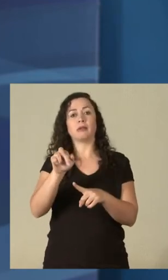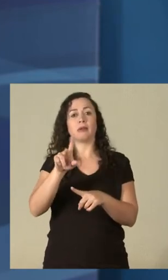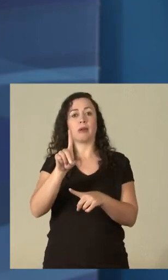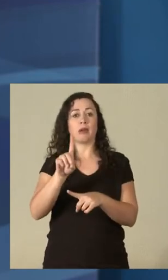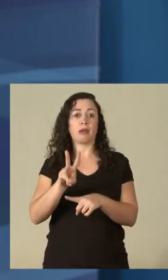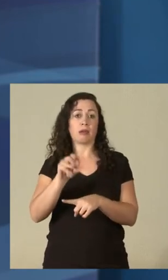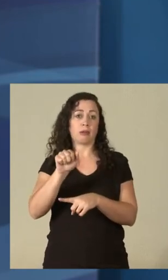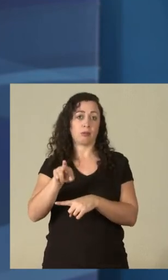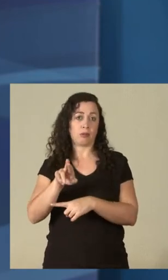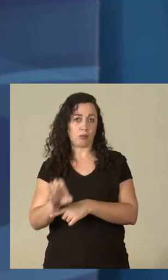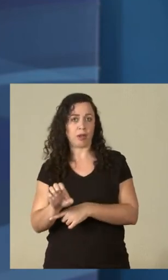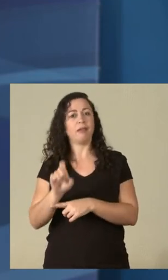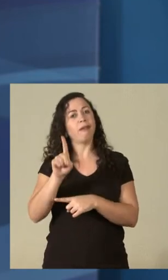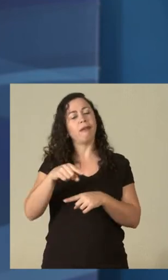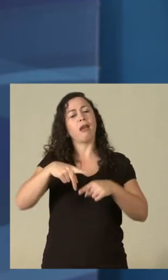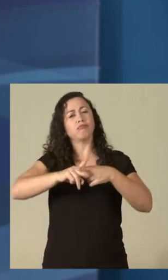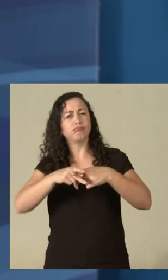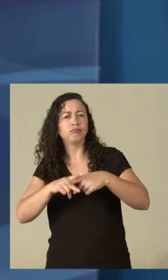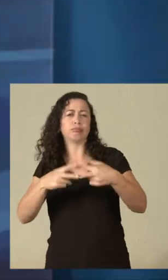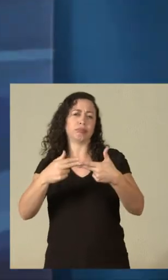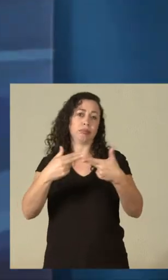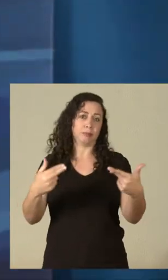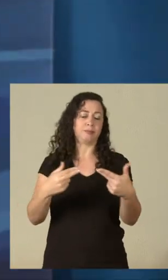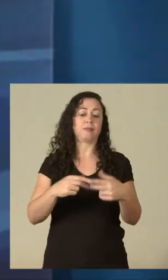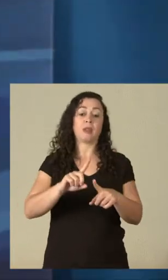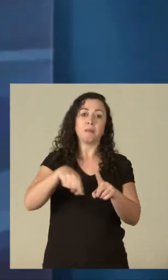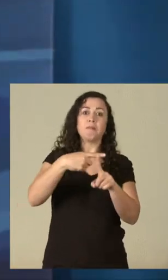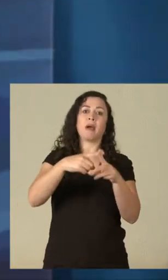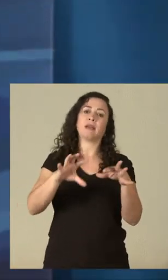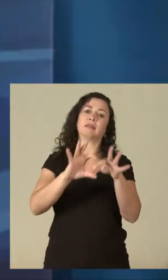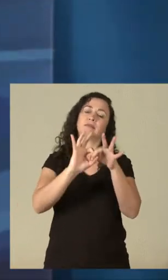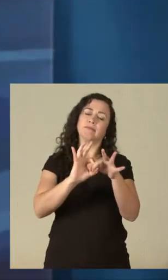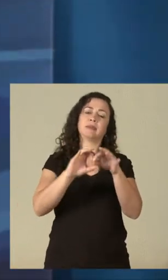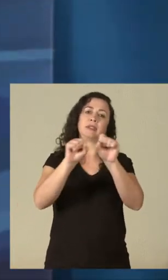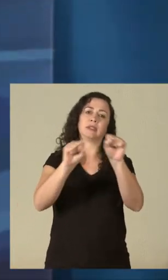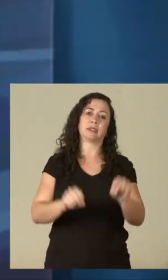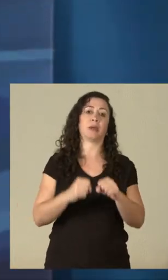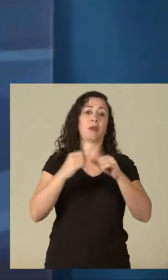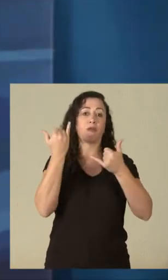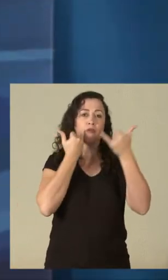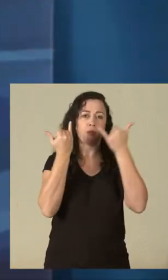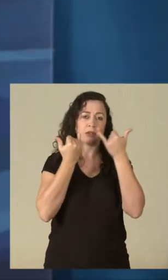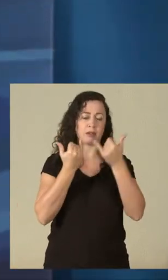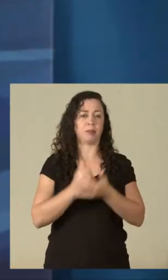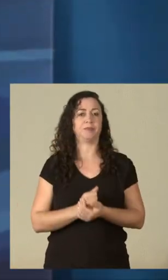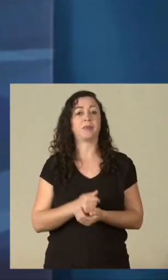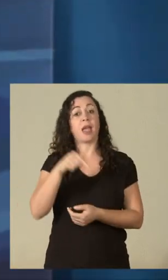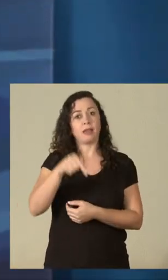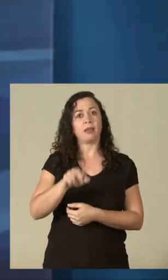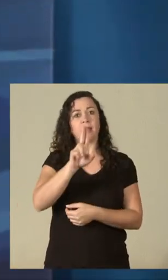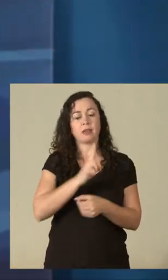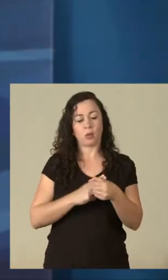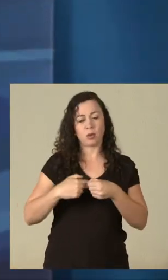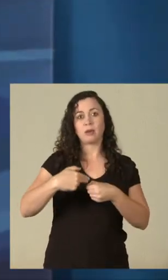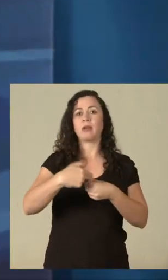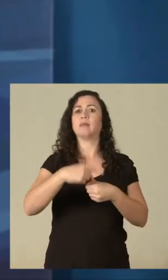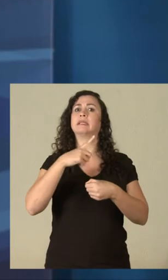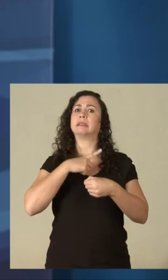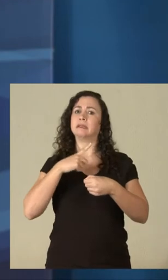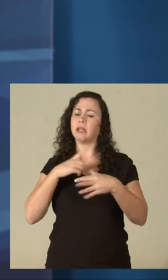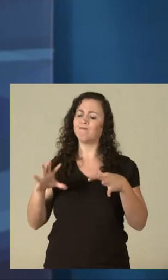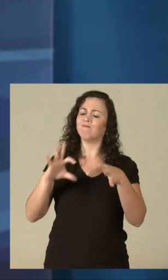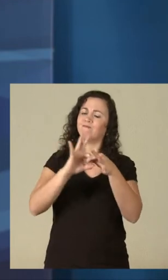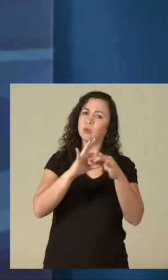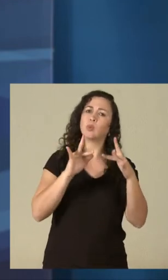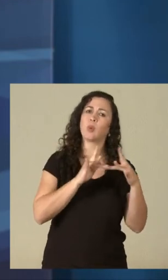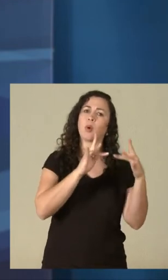computacionais e os sistemas de informação. A computação, aqui na Unicampus, tem uma fluência muito grande, uma integração muito grande com a sociedade.